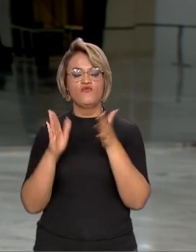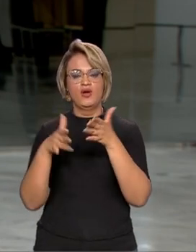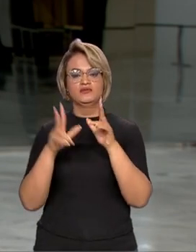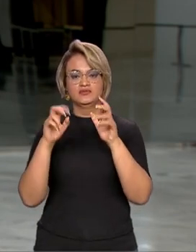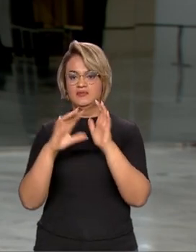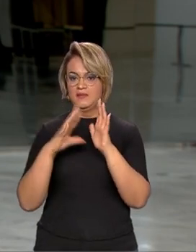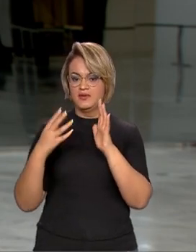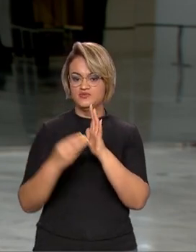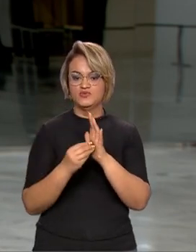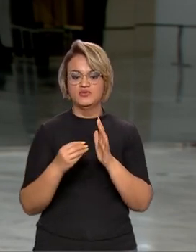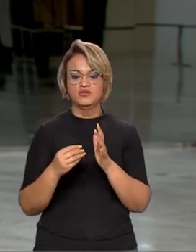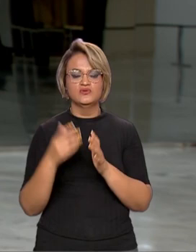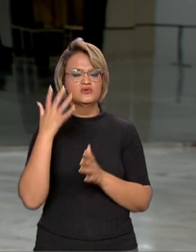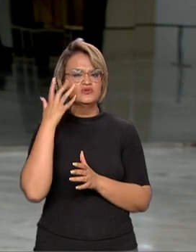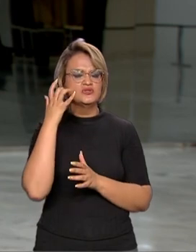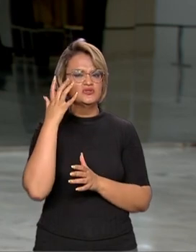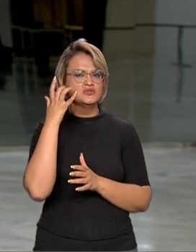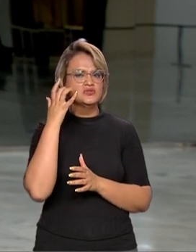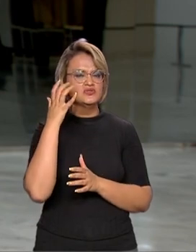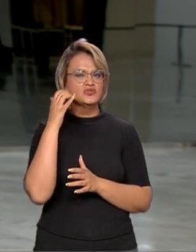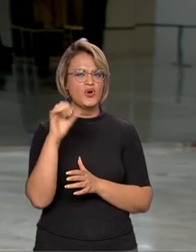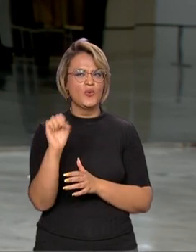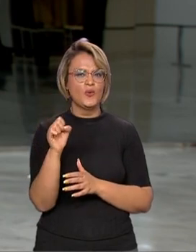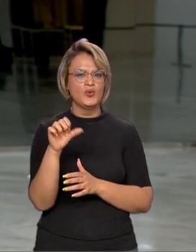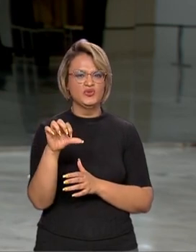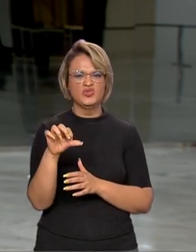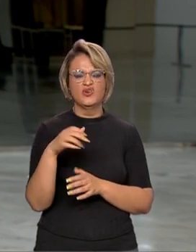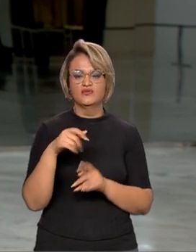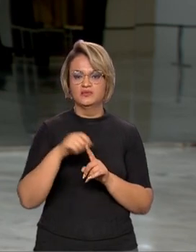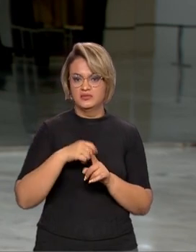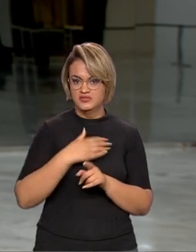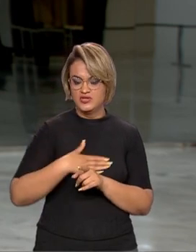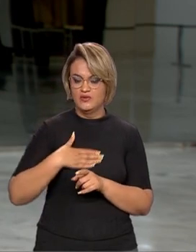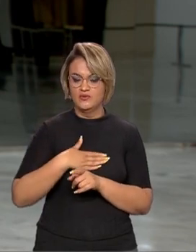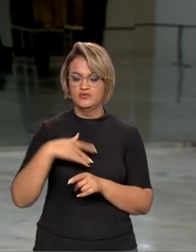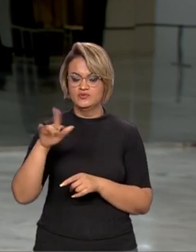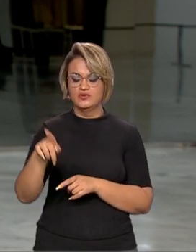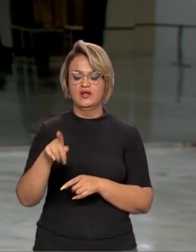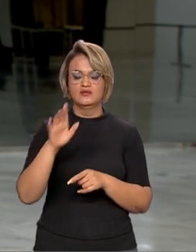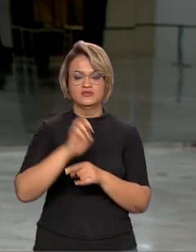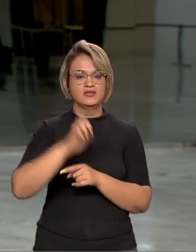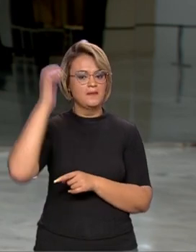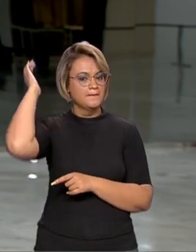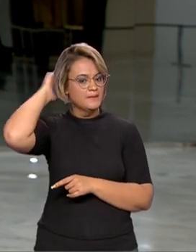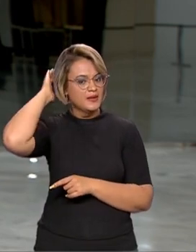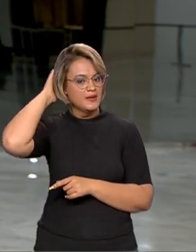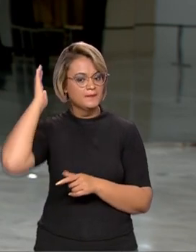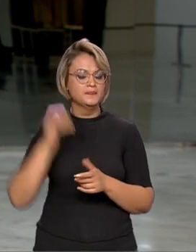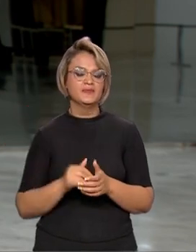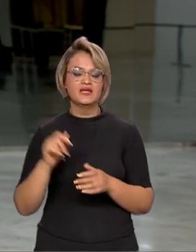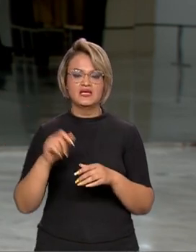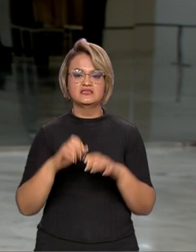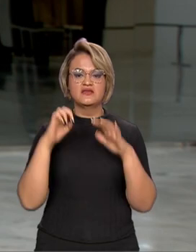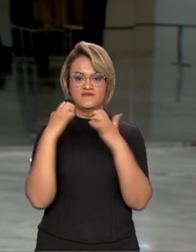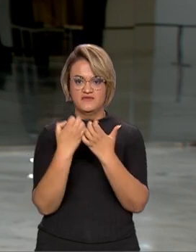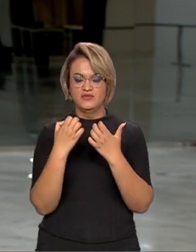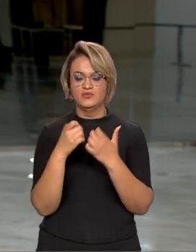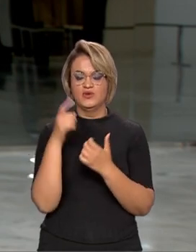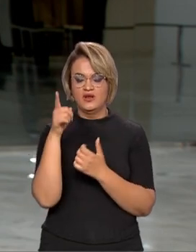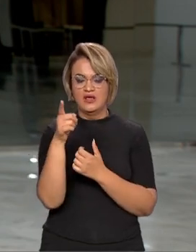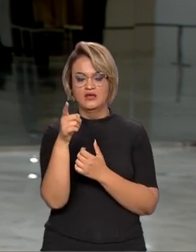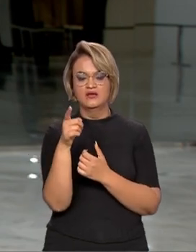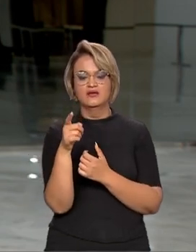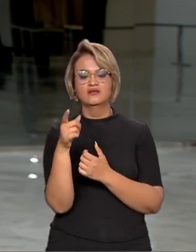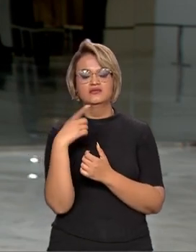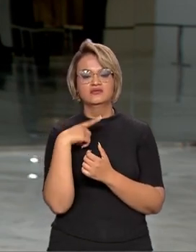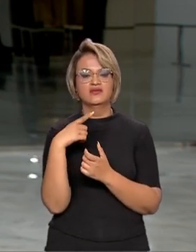que vai ocorrer nos próximos dias, 8 e 9 de agosto, em Belém, no Pará. E esse evento, a cúpula em Belém, vai